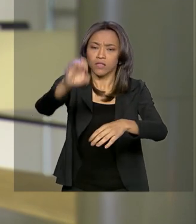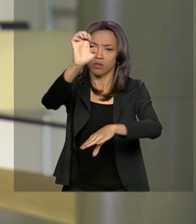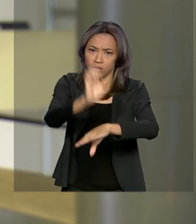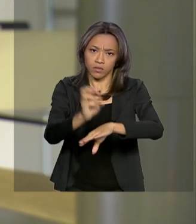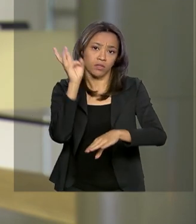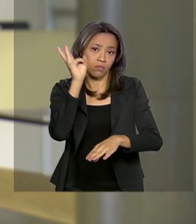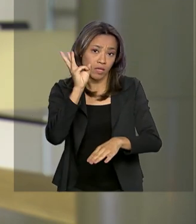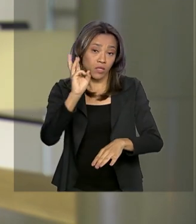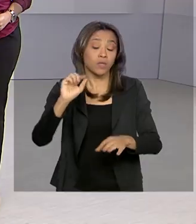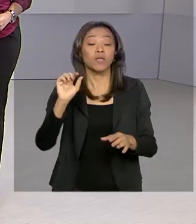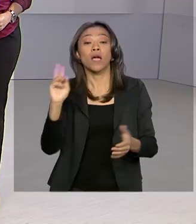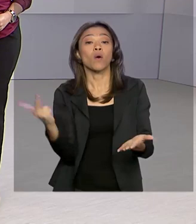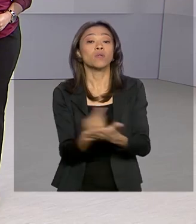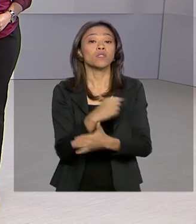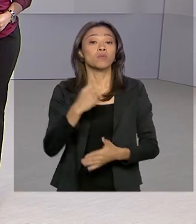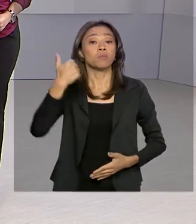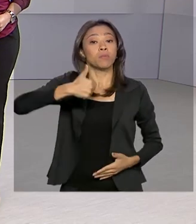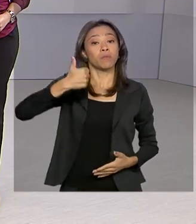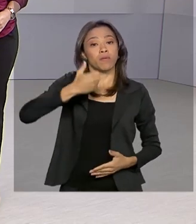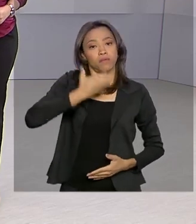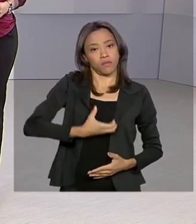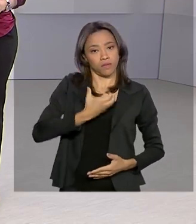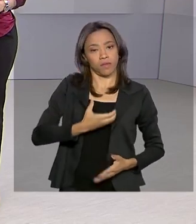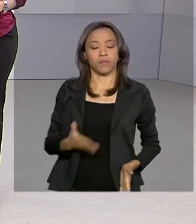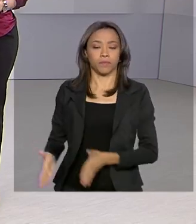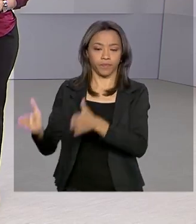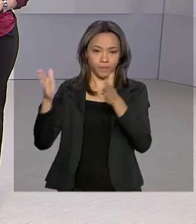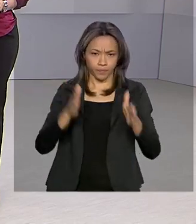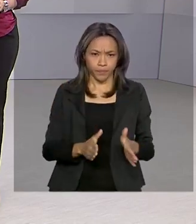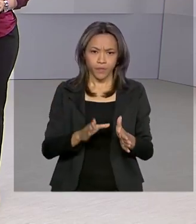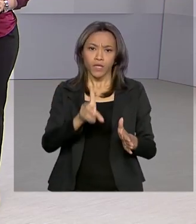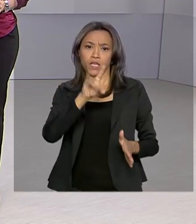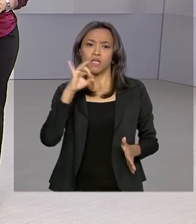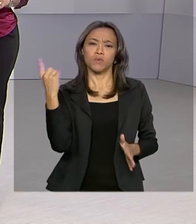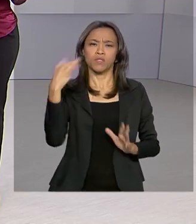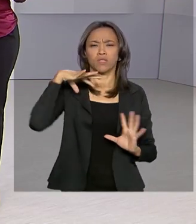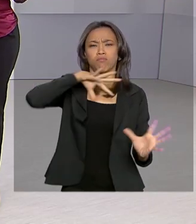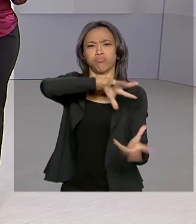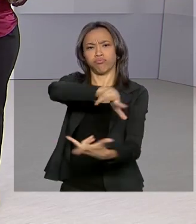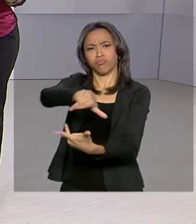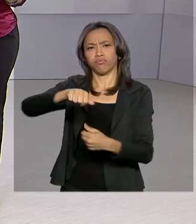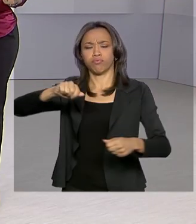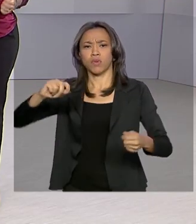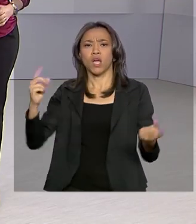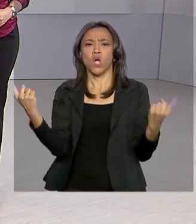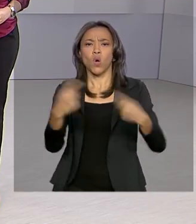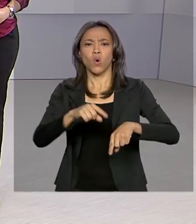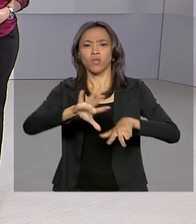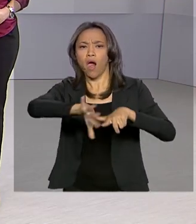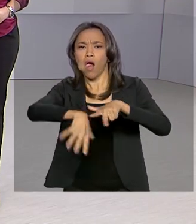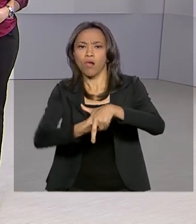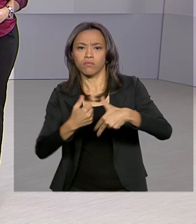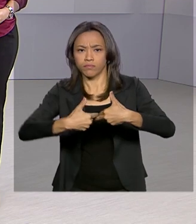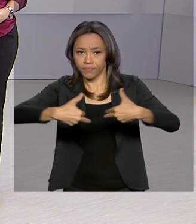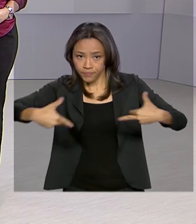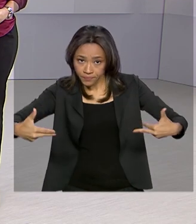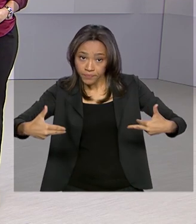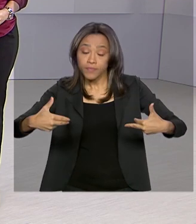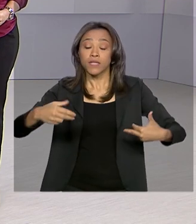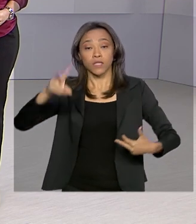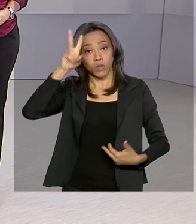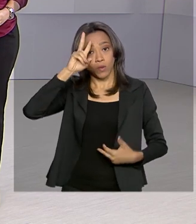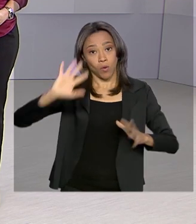1º de dezembro. E no Dia Internacional de Combate à Corrupção, comemorado nesta segunda-feira, o ministro da